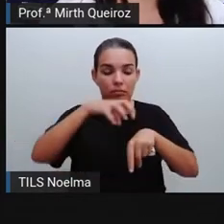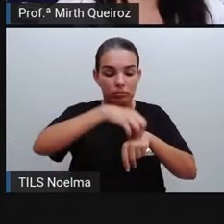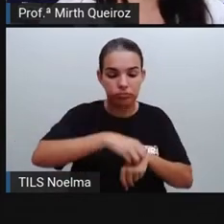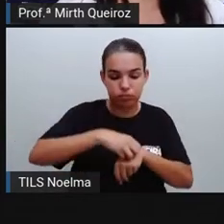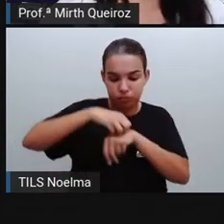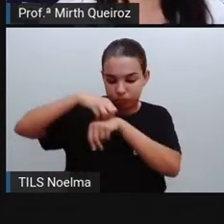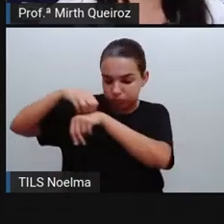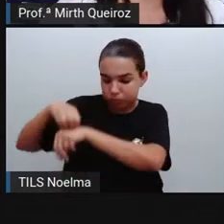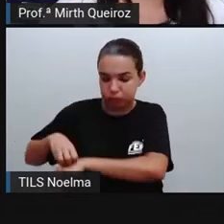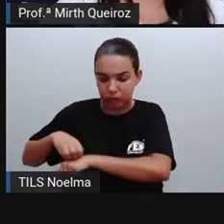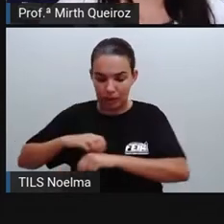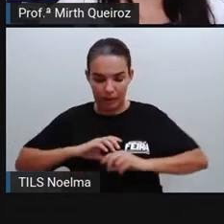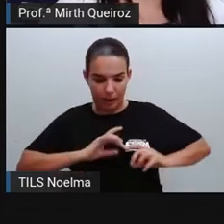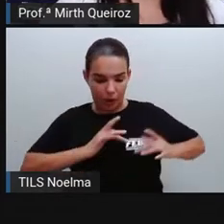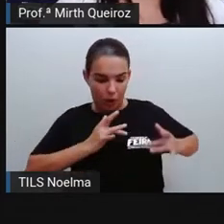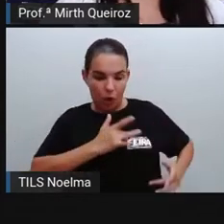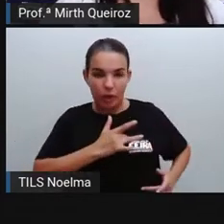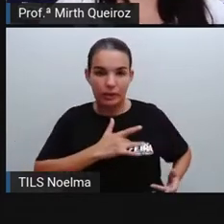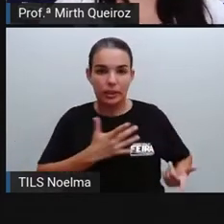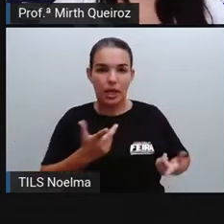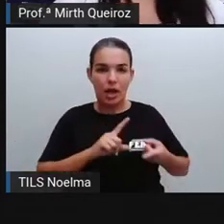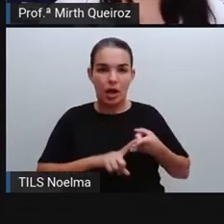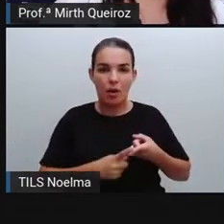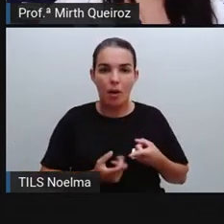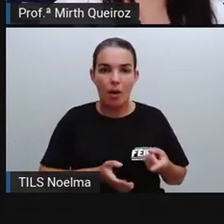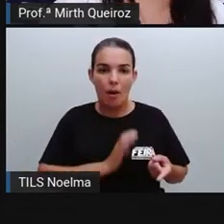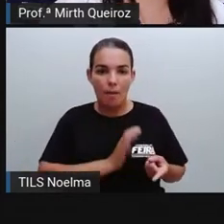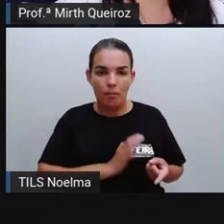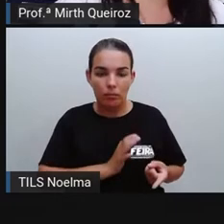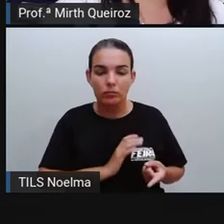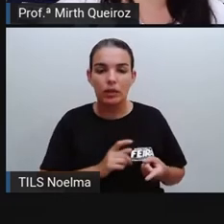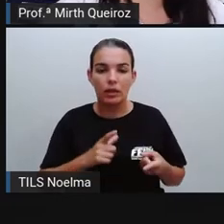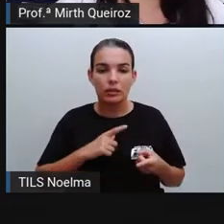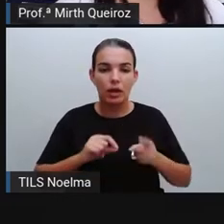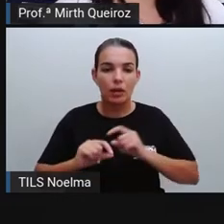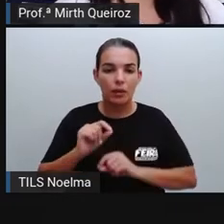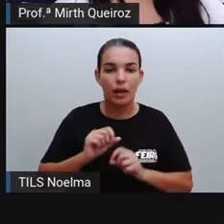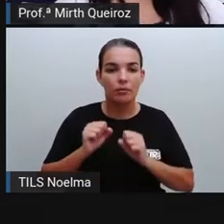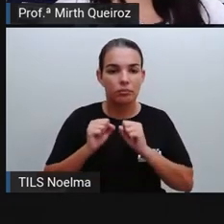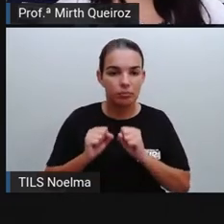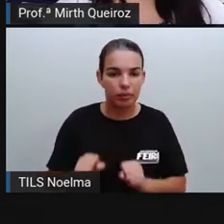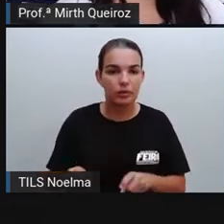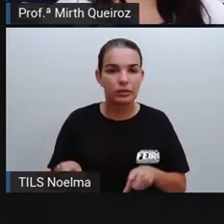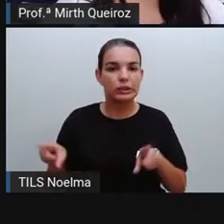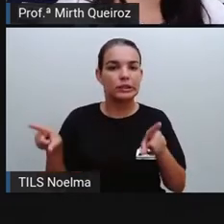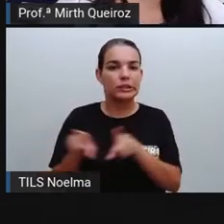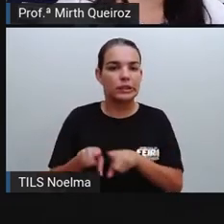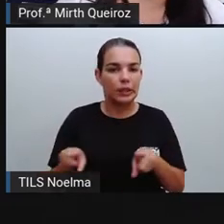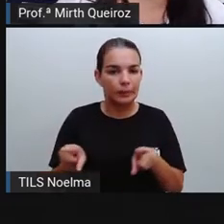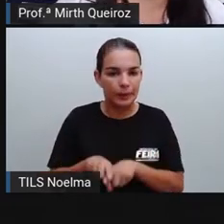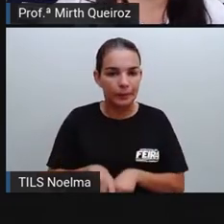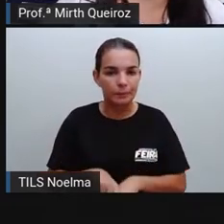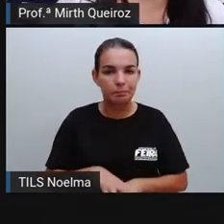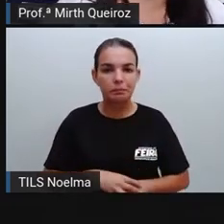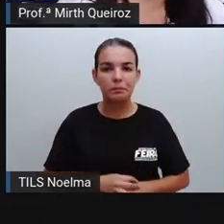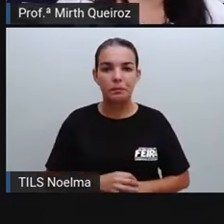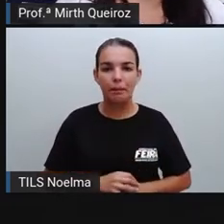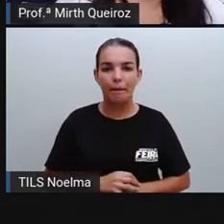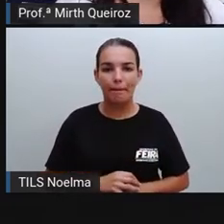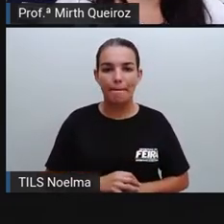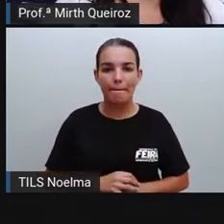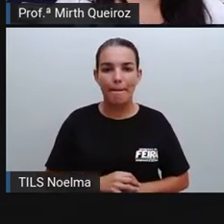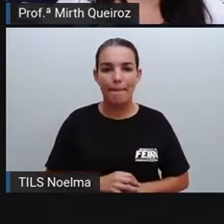essa pessoa que, de quem foi retirada esse órgão, esteja aí contaminada pelo